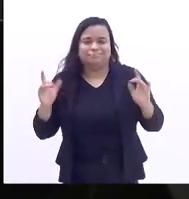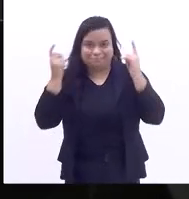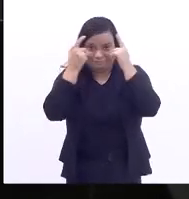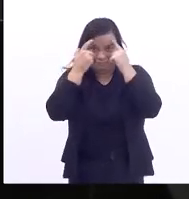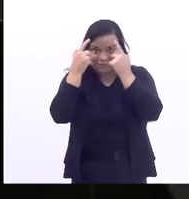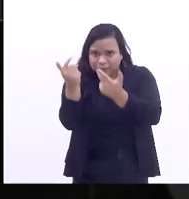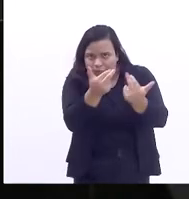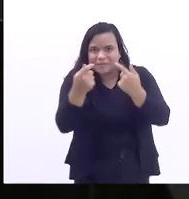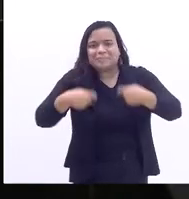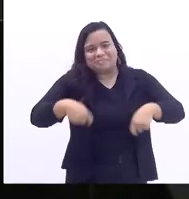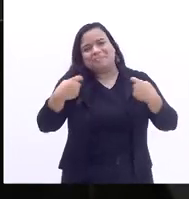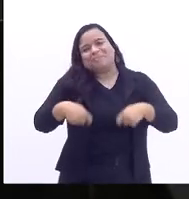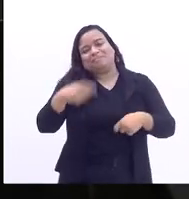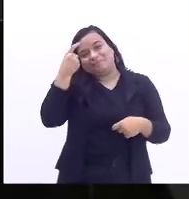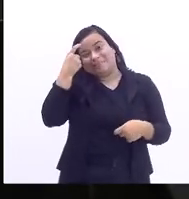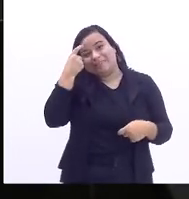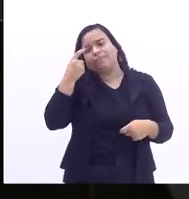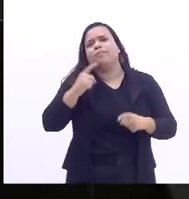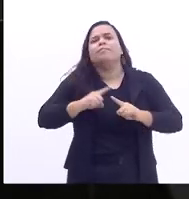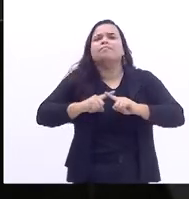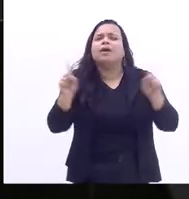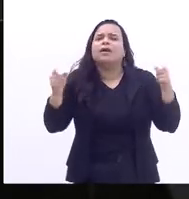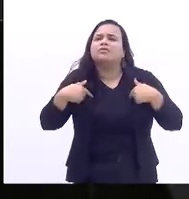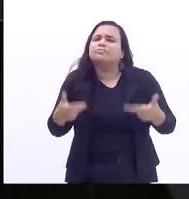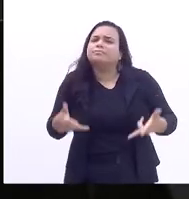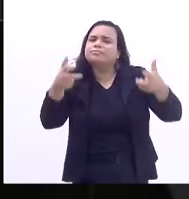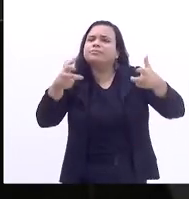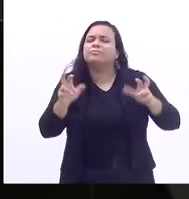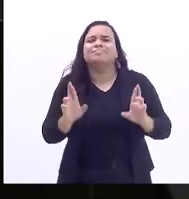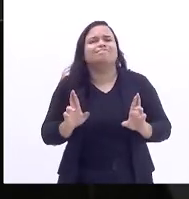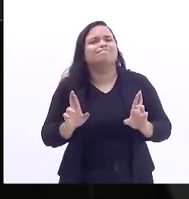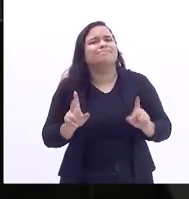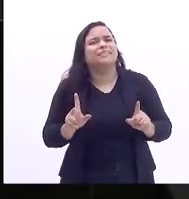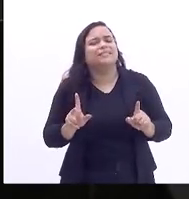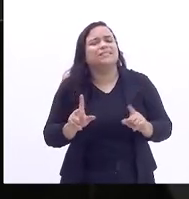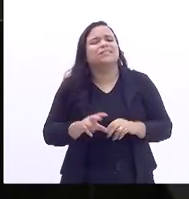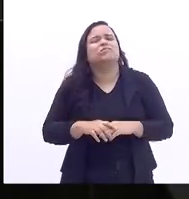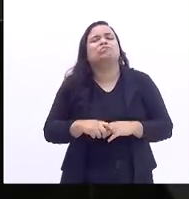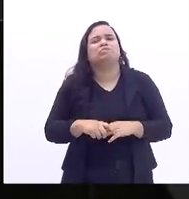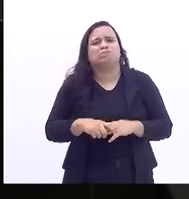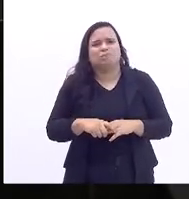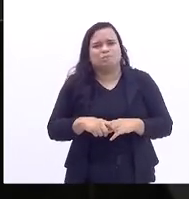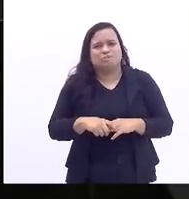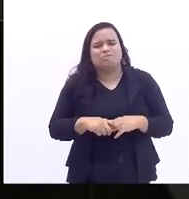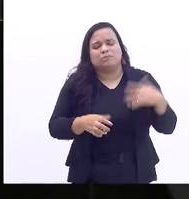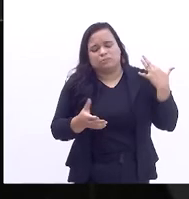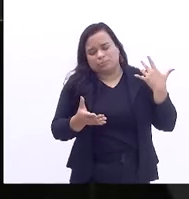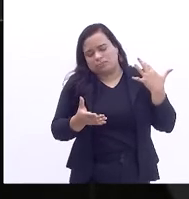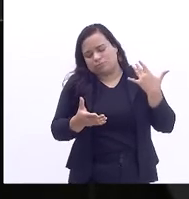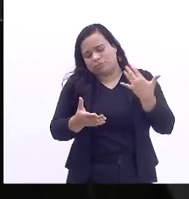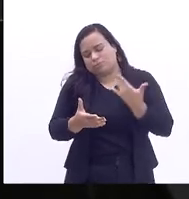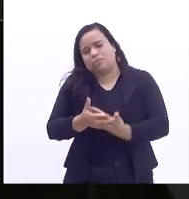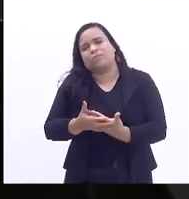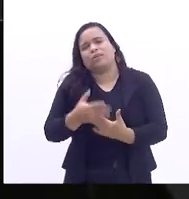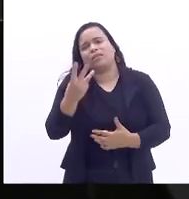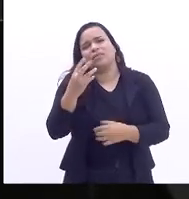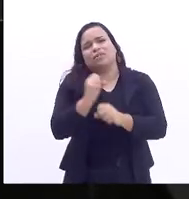e eu verifico que, passado 30 anos,